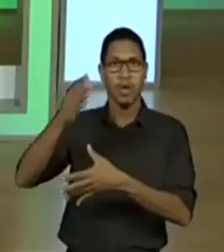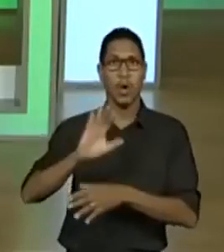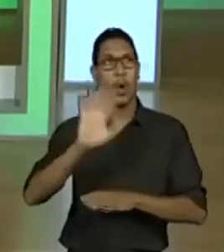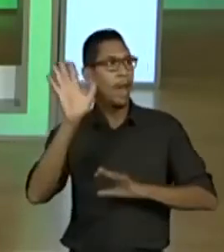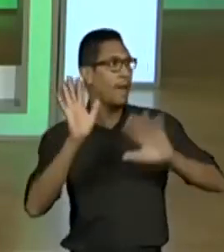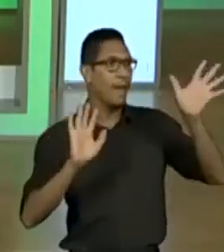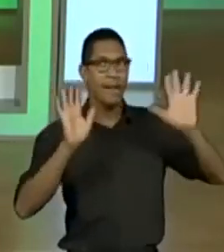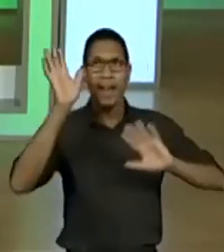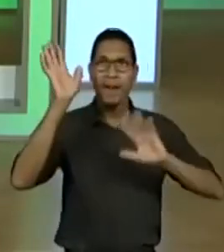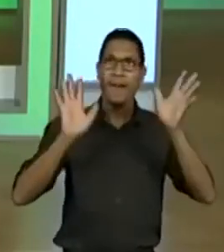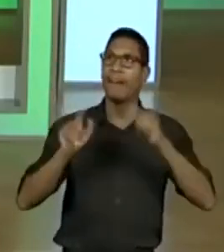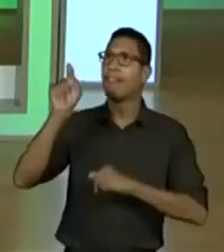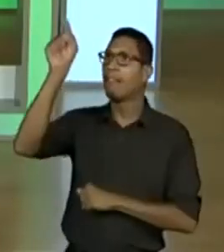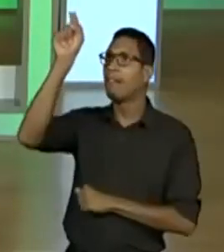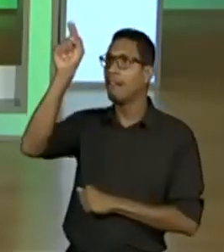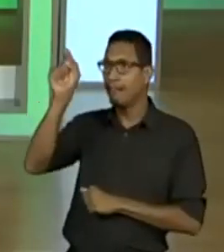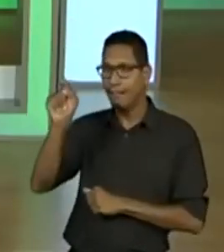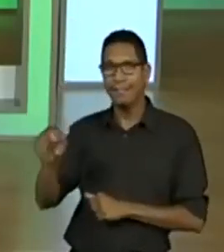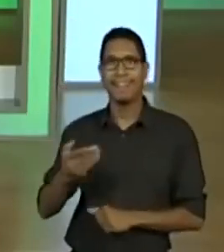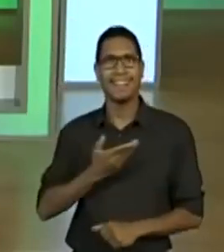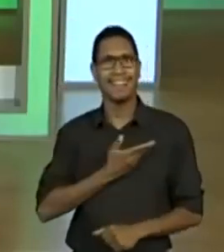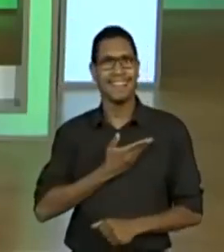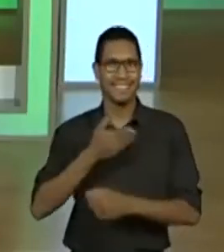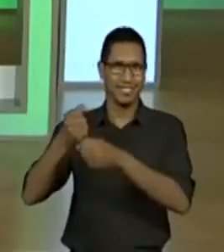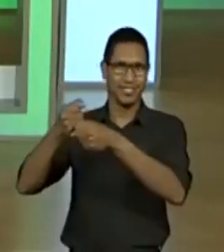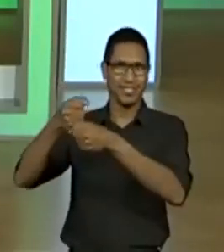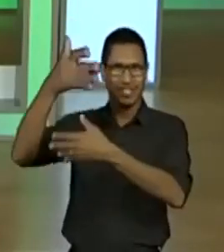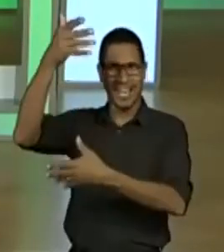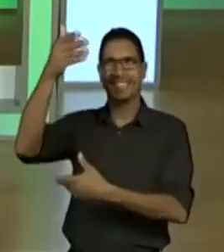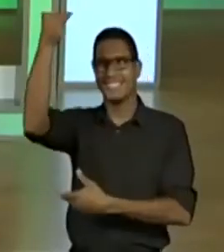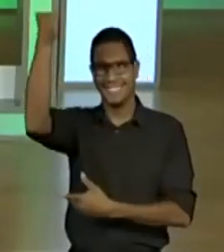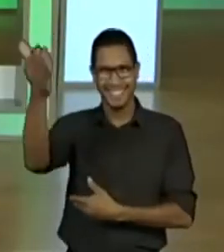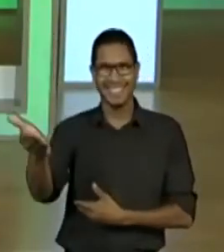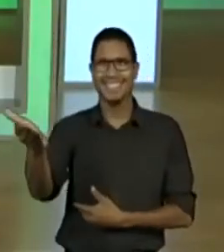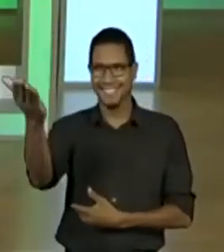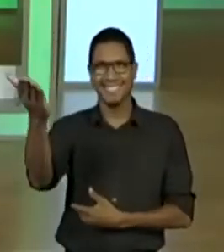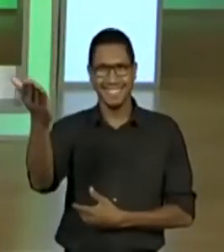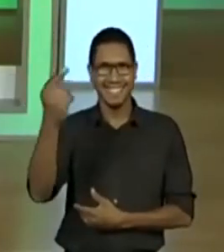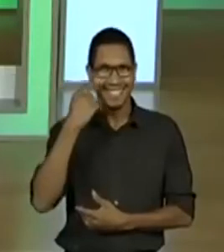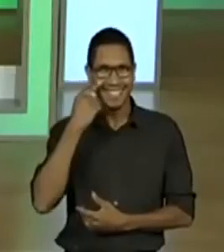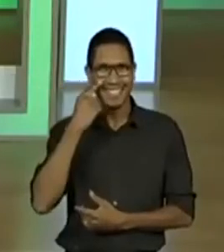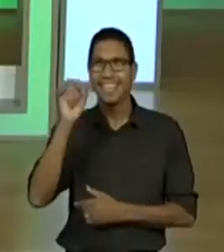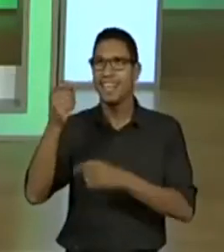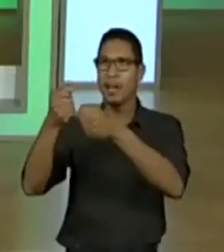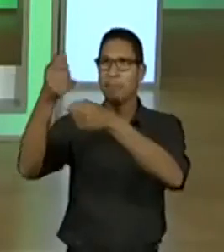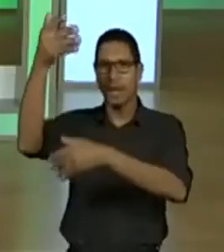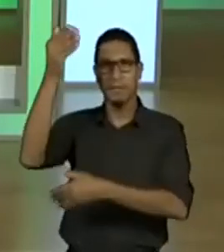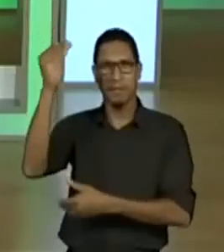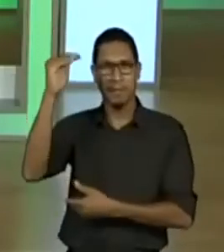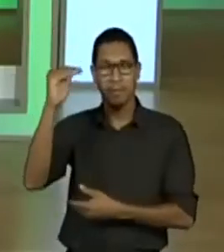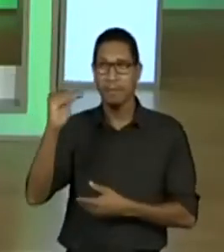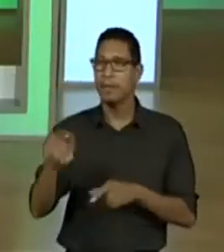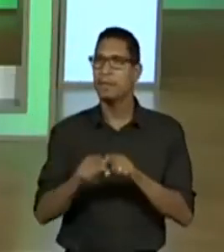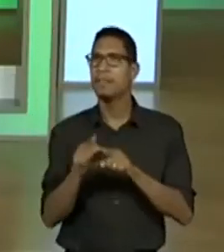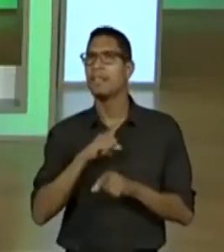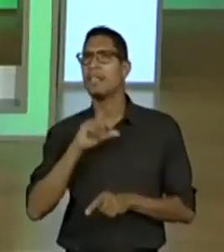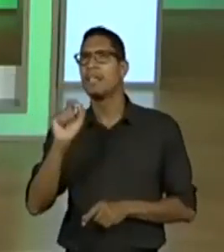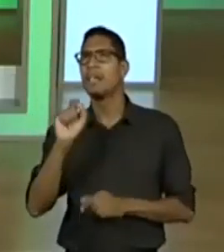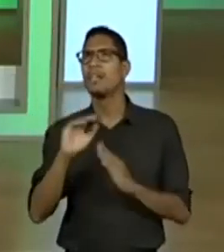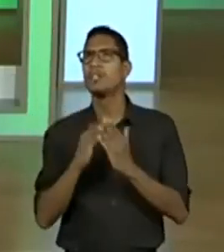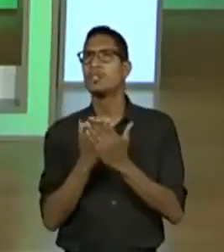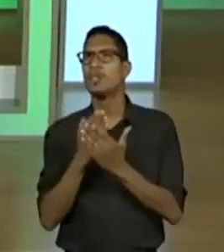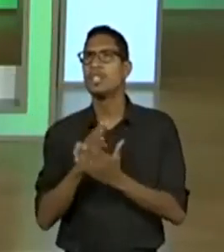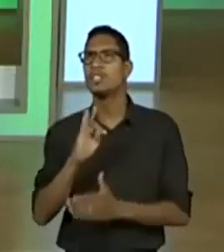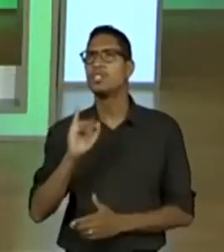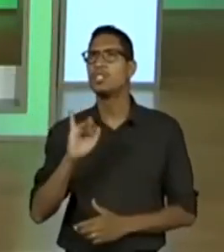meus colegas professores, que show! Os alunos da escola José Mauro de Vasconcelos, sempre presente, a turminha da escola